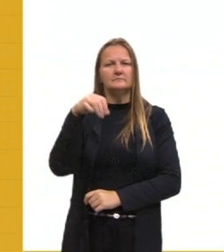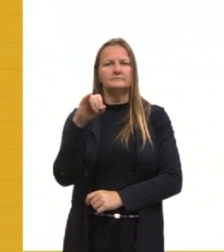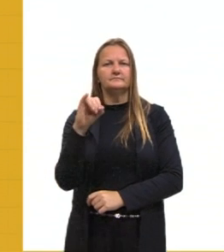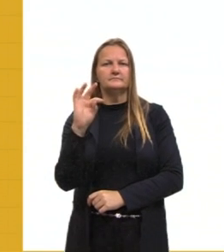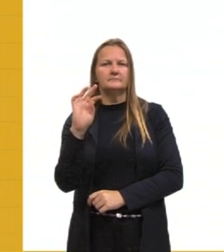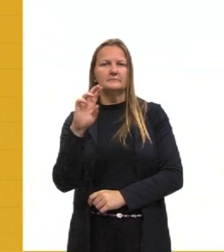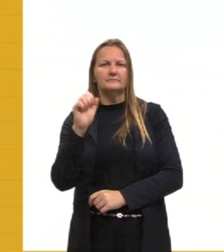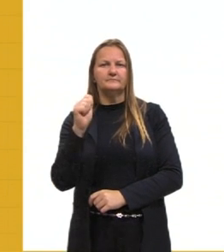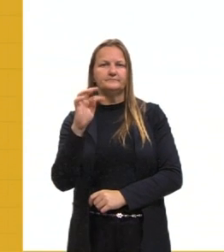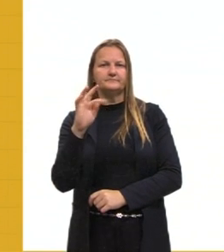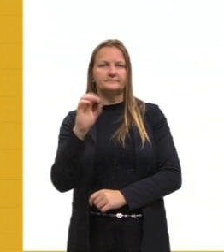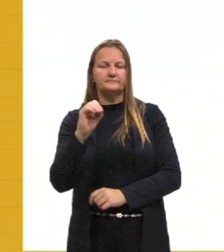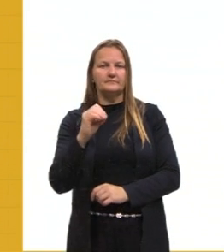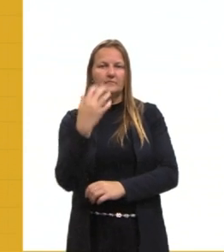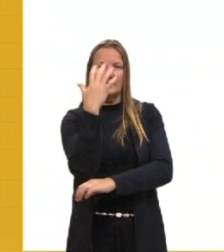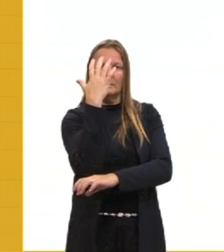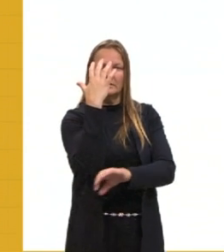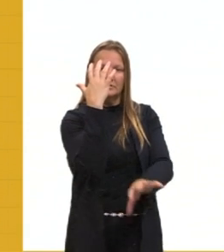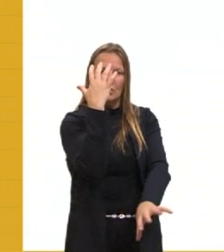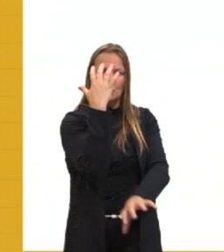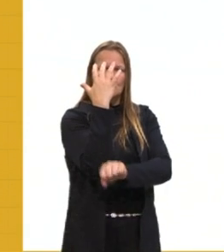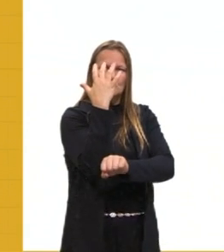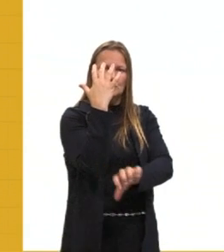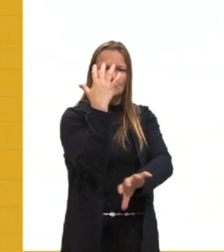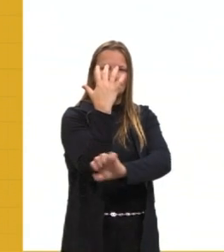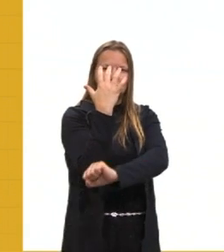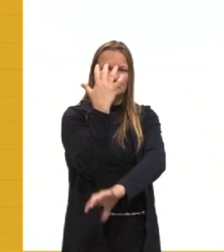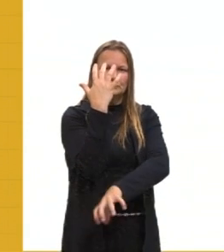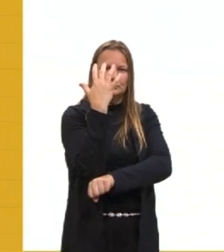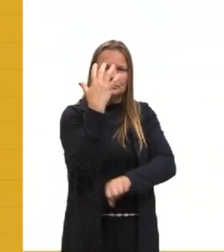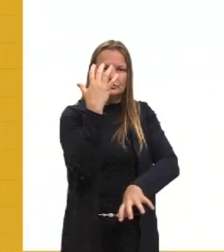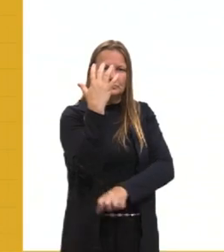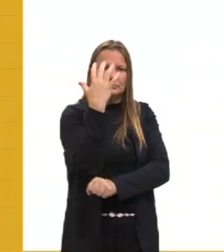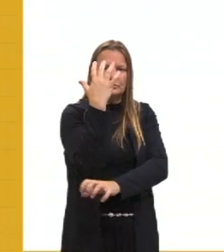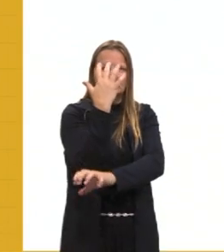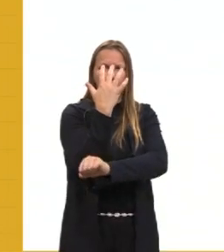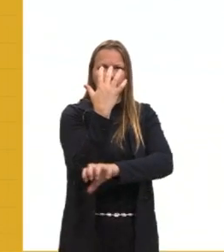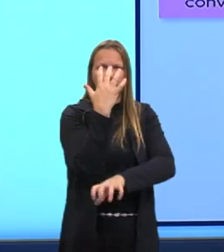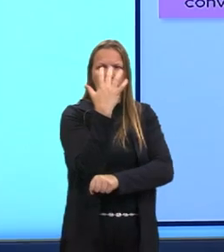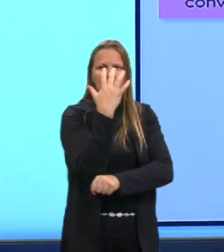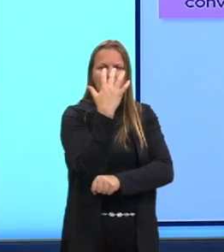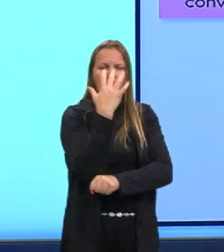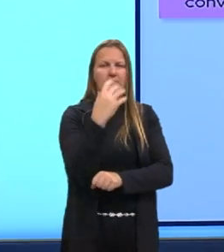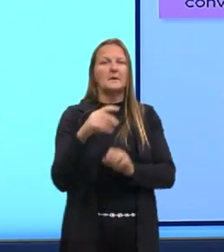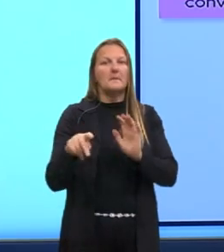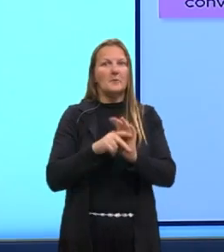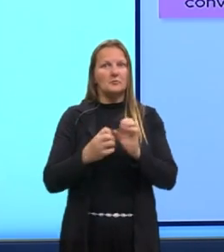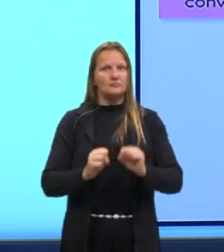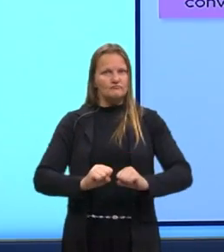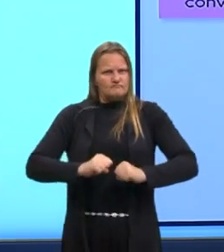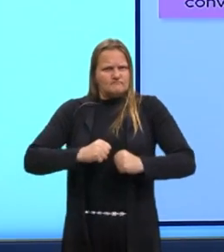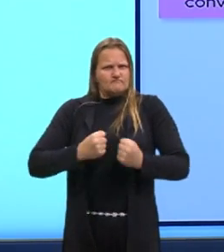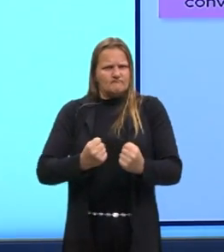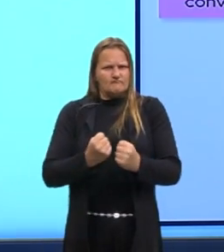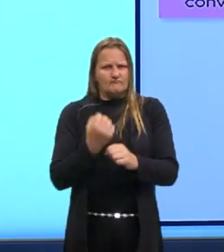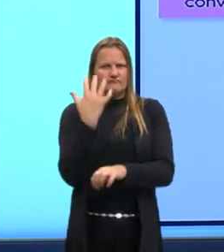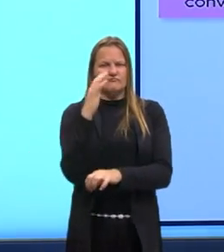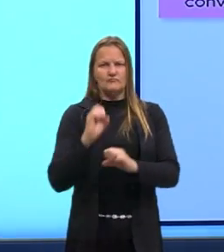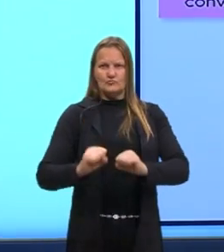as plantas absorvem a amônia e os nitratos, né? Como nutrientes, as plantas vão absorver,